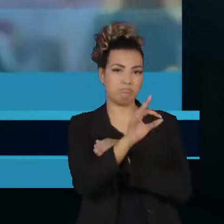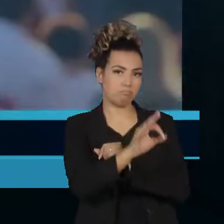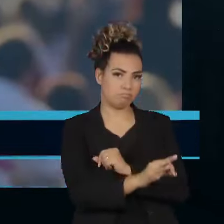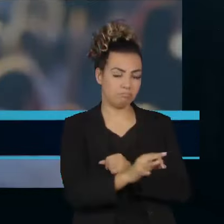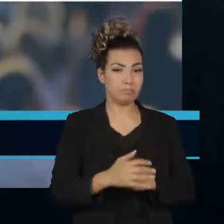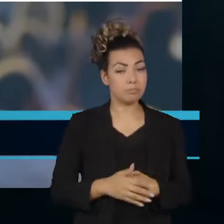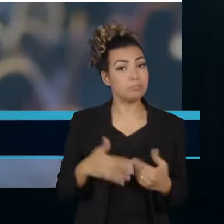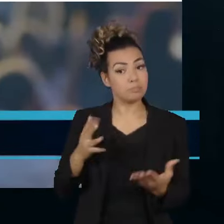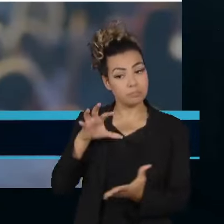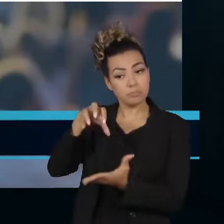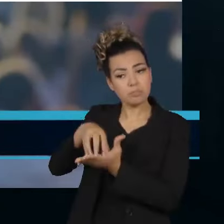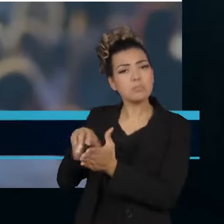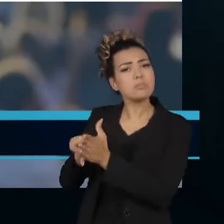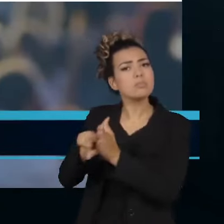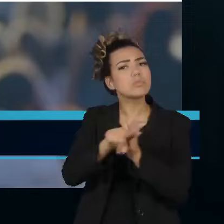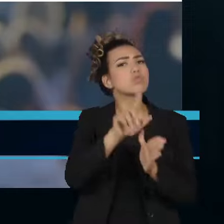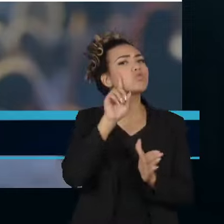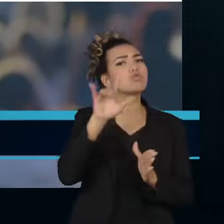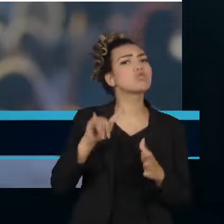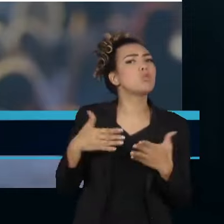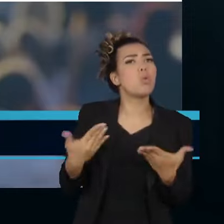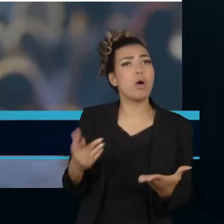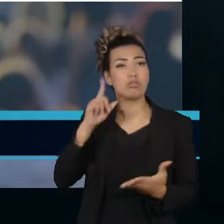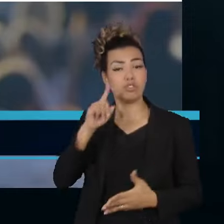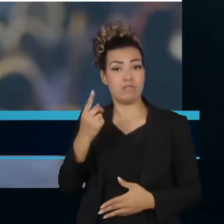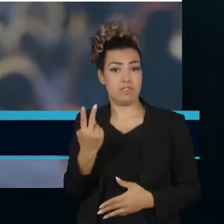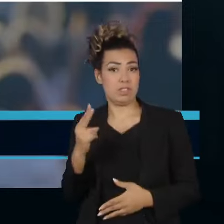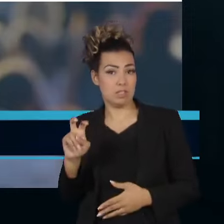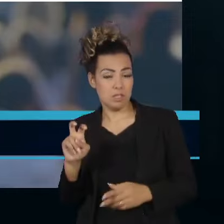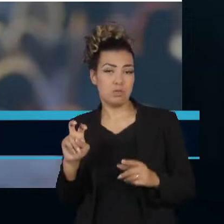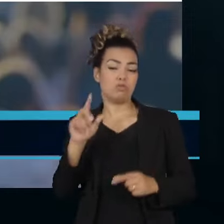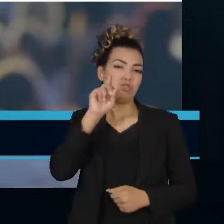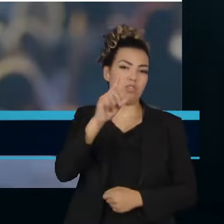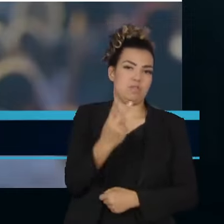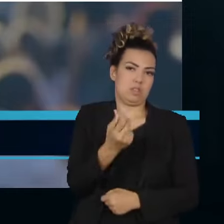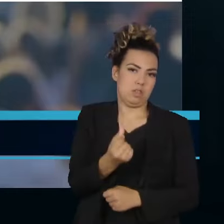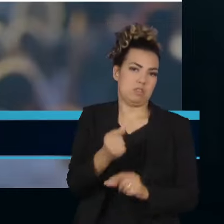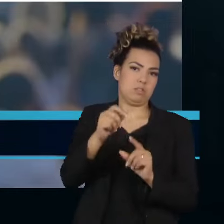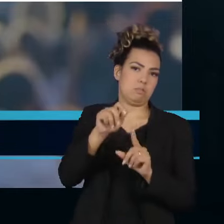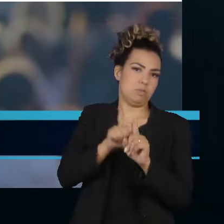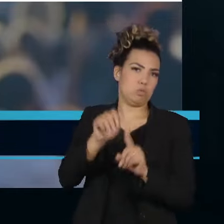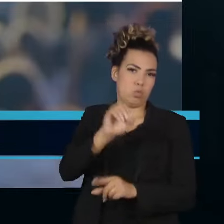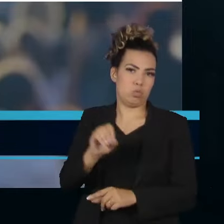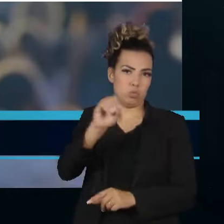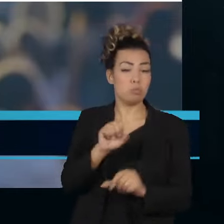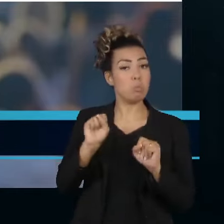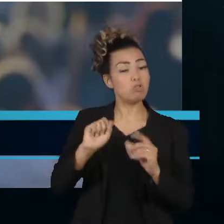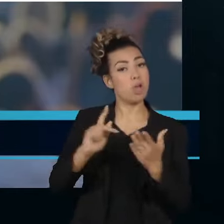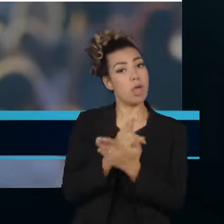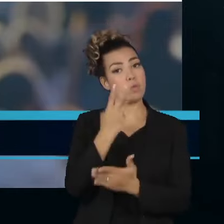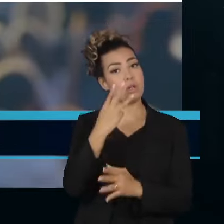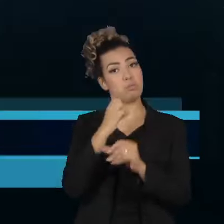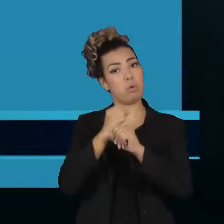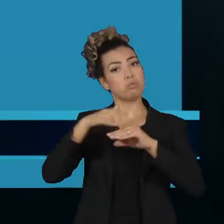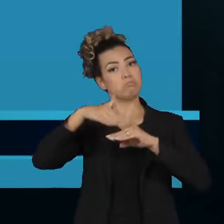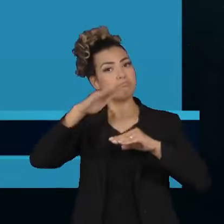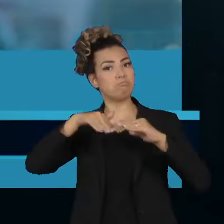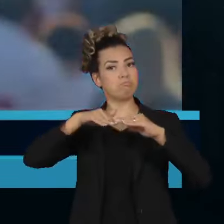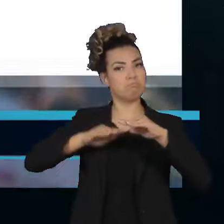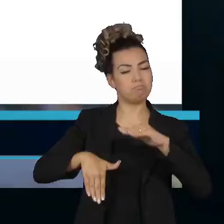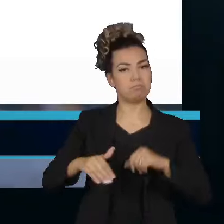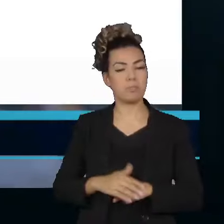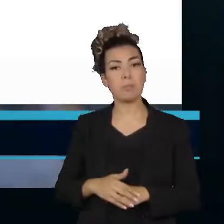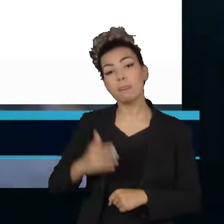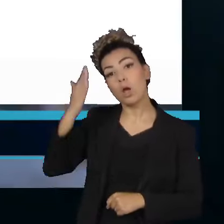pesquisa Quest foi realizada nos dias 25 e 26 de outubro. E a margem de erro é de três pontos percentuais para mais ou para menos. Em